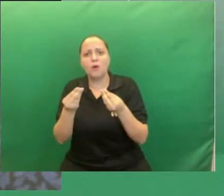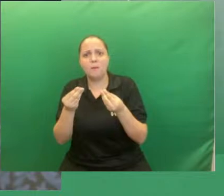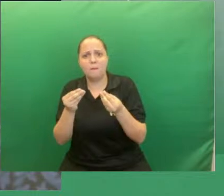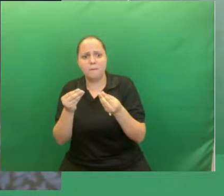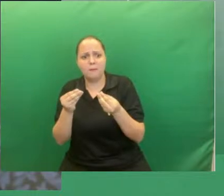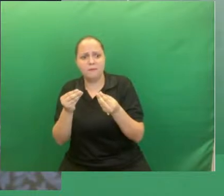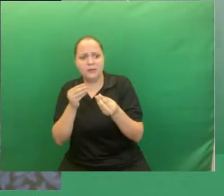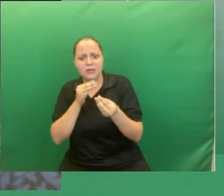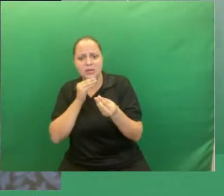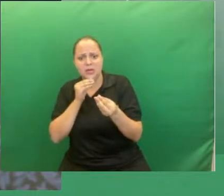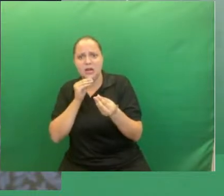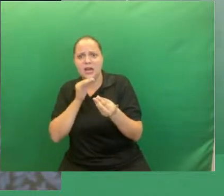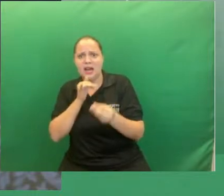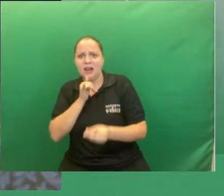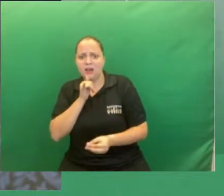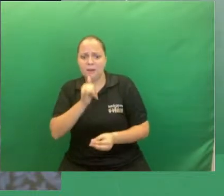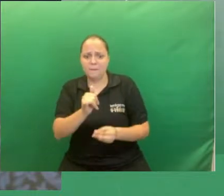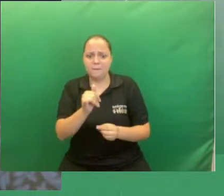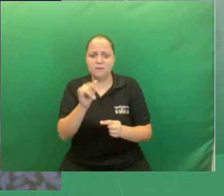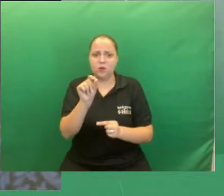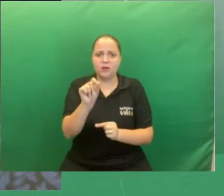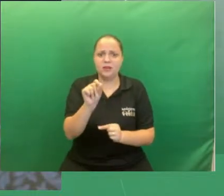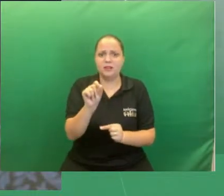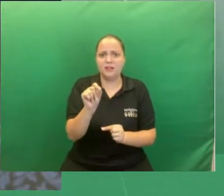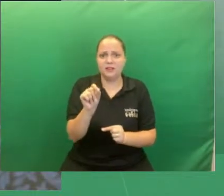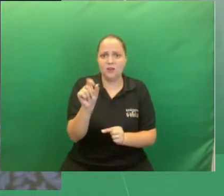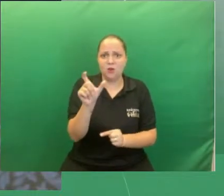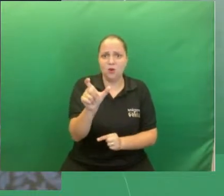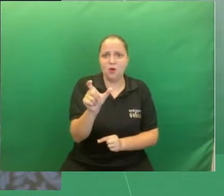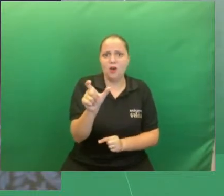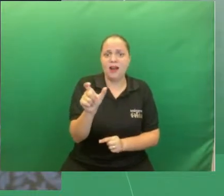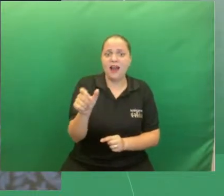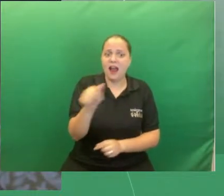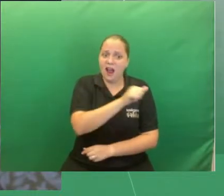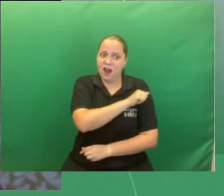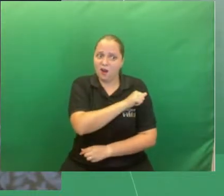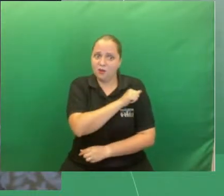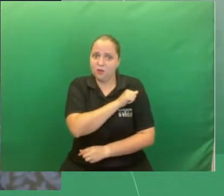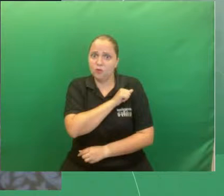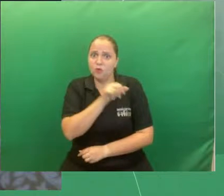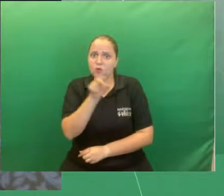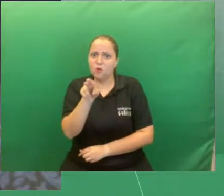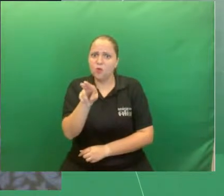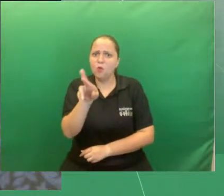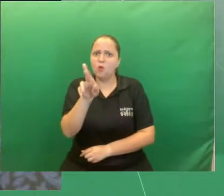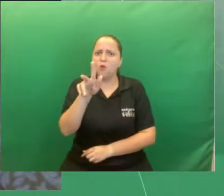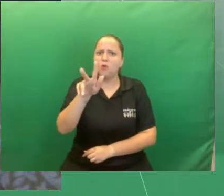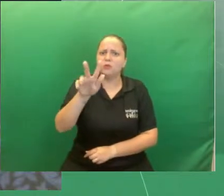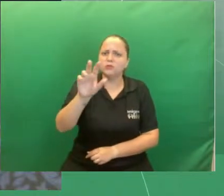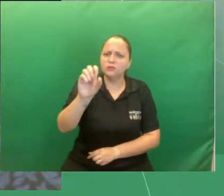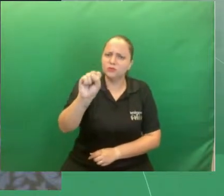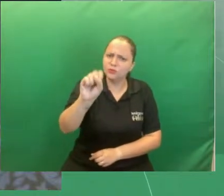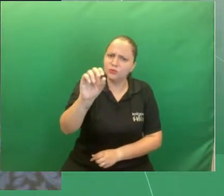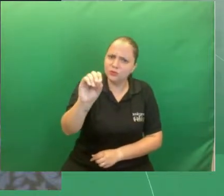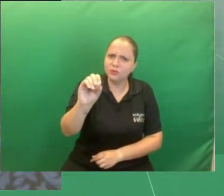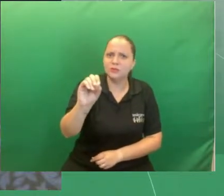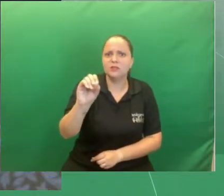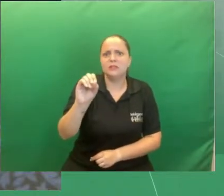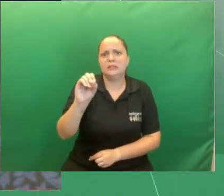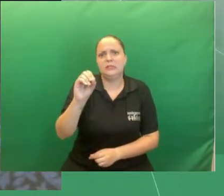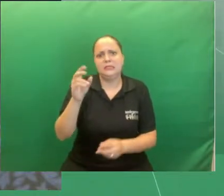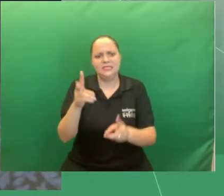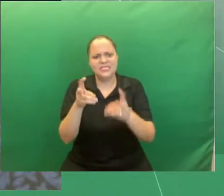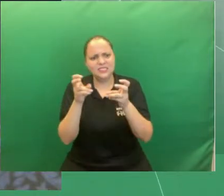representada no conto com base nos estudos das variações linguísticas e identificar de forma reflexiva